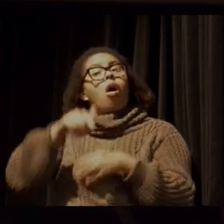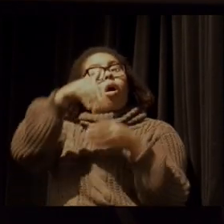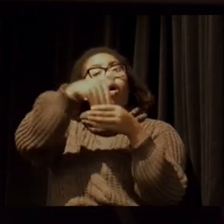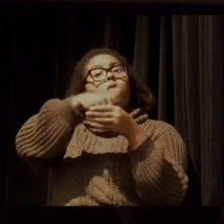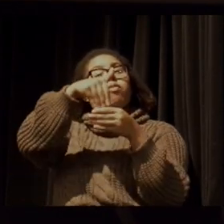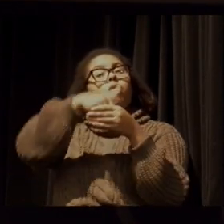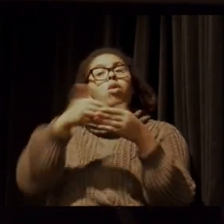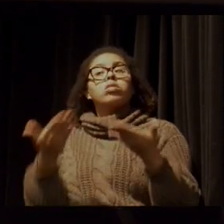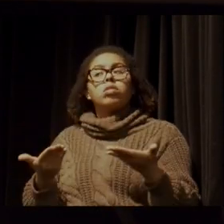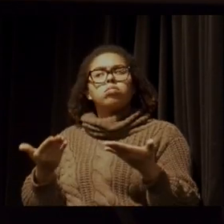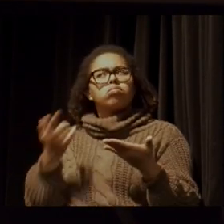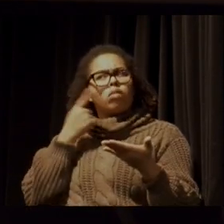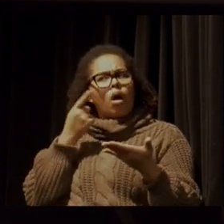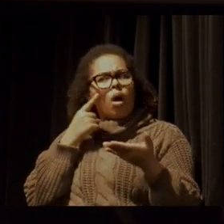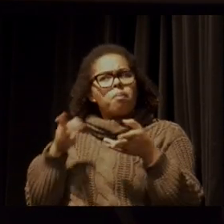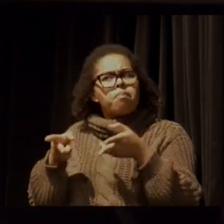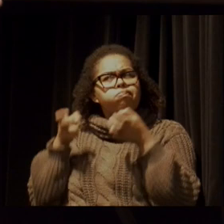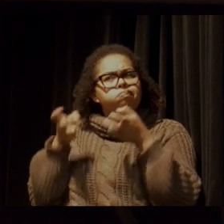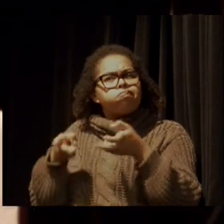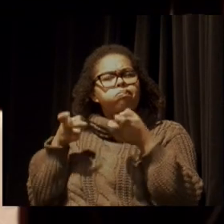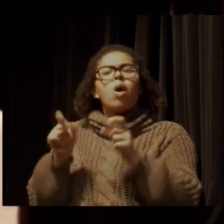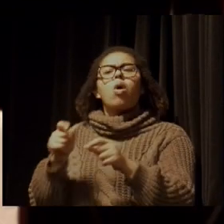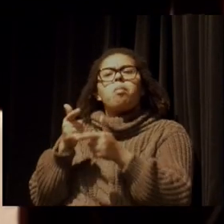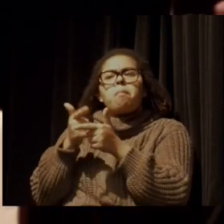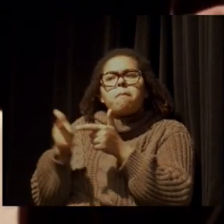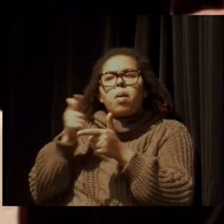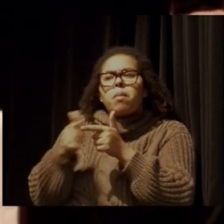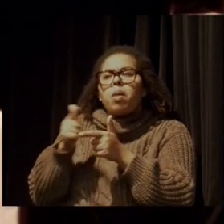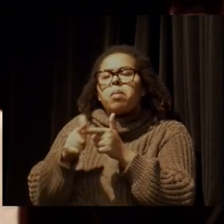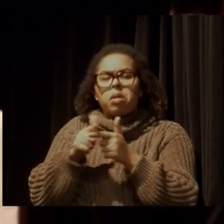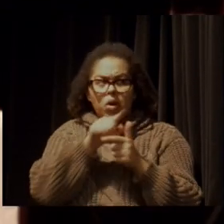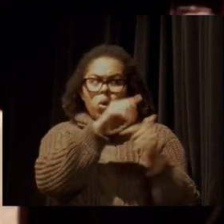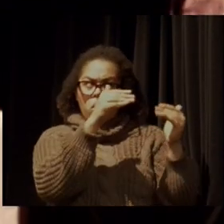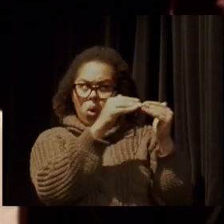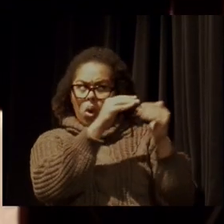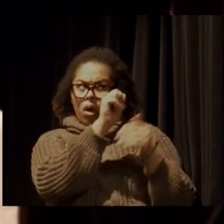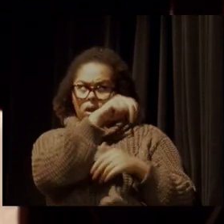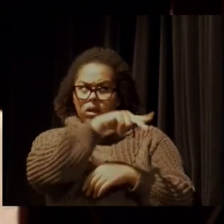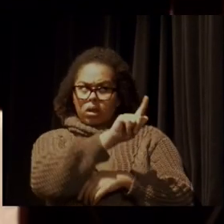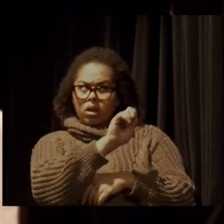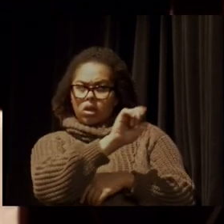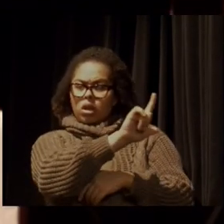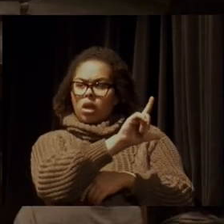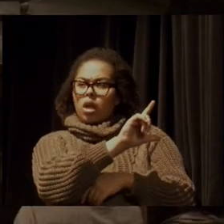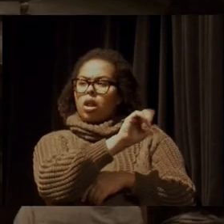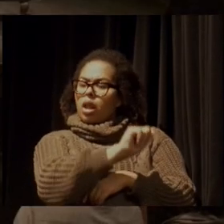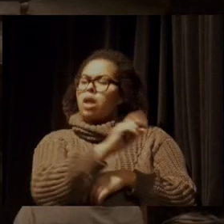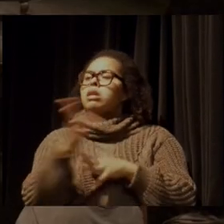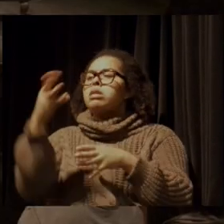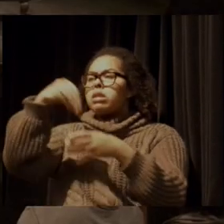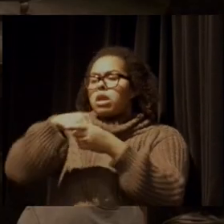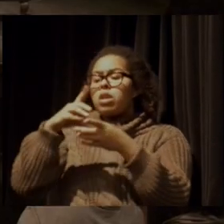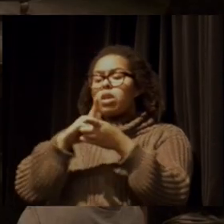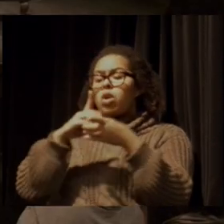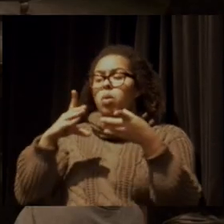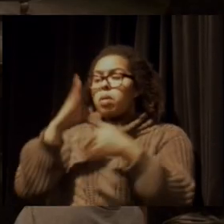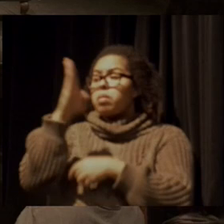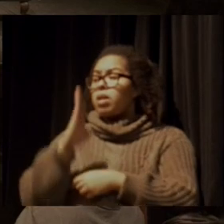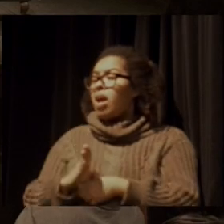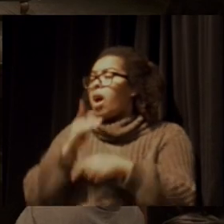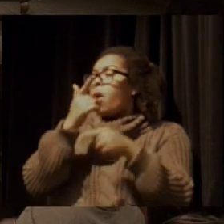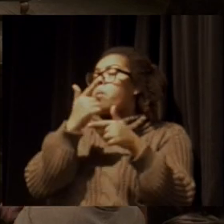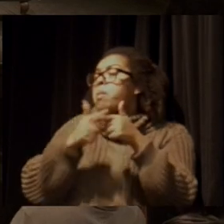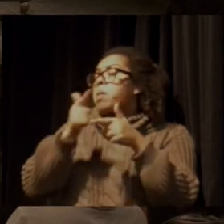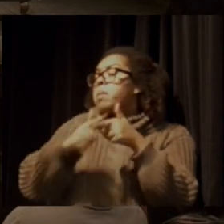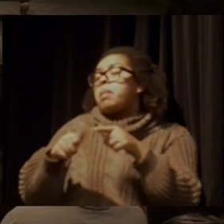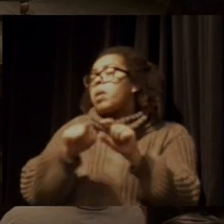então tem algum problema aí, como você colocou, Ângela, na democracia brasileira. Quer dizer, e o problema